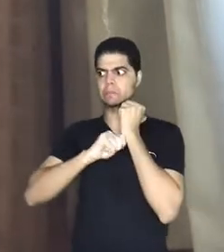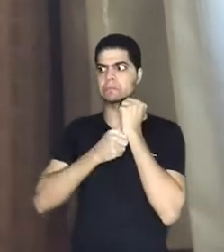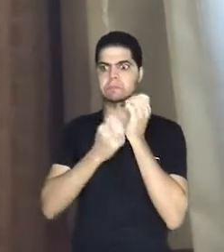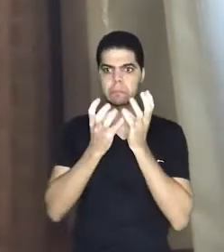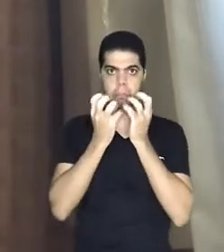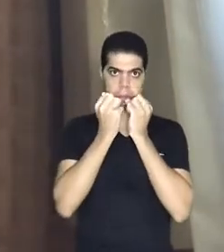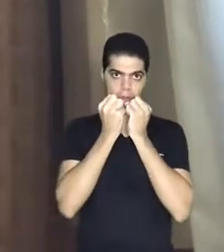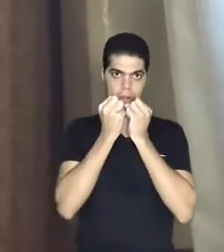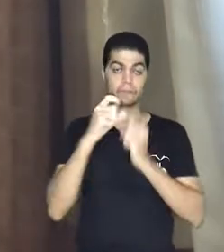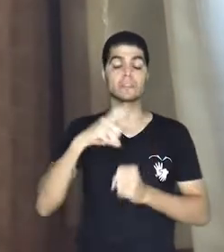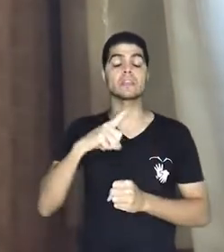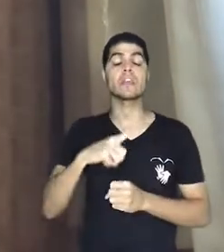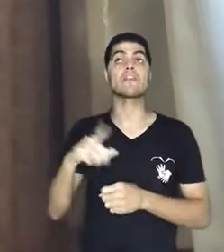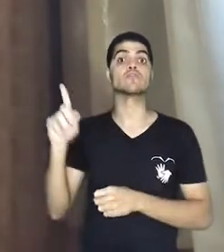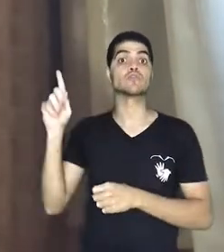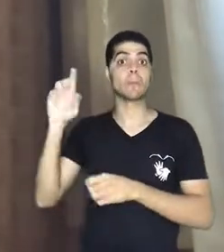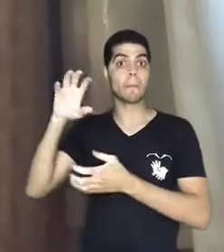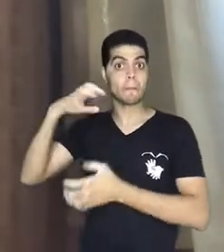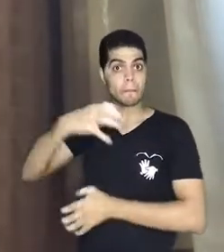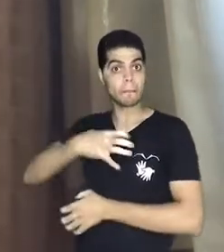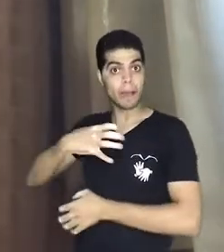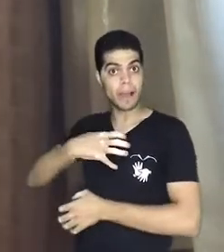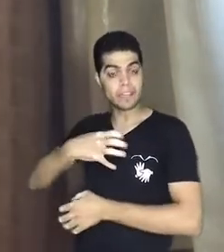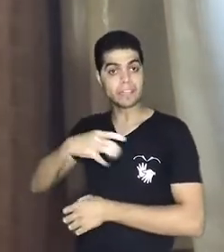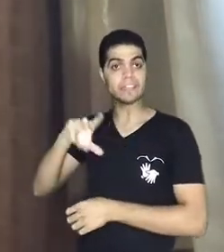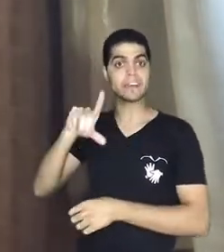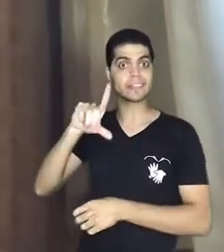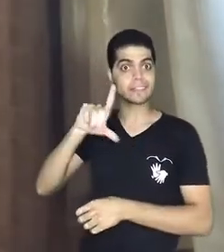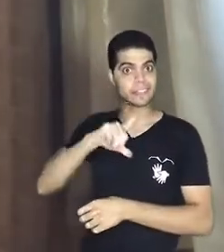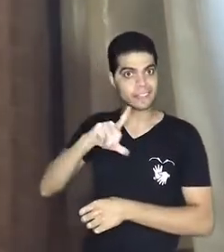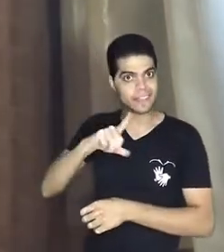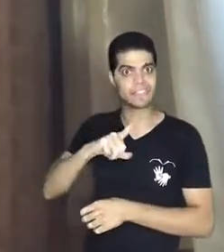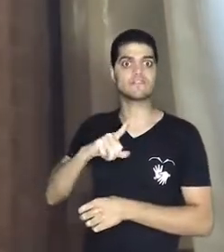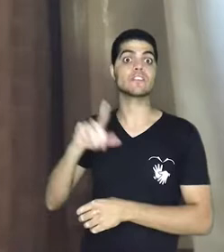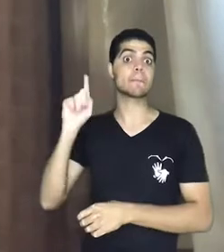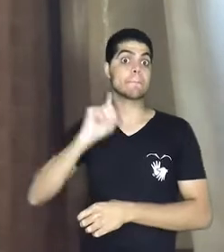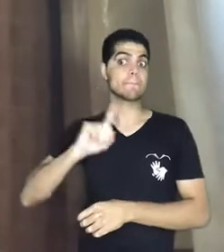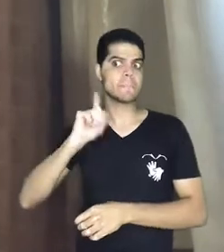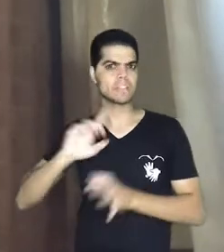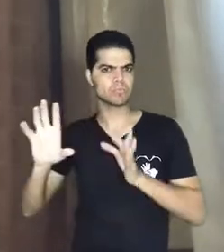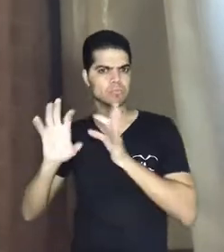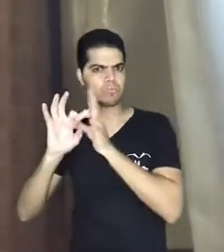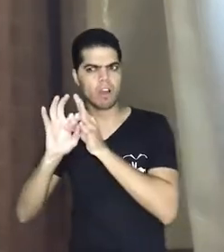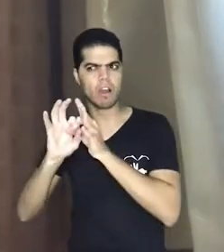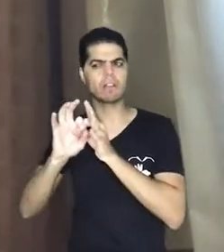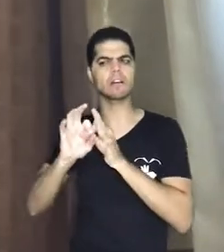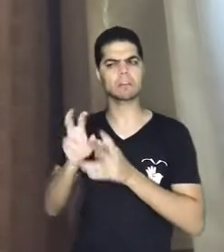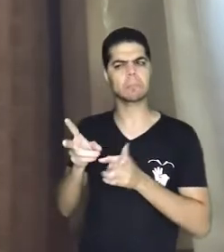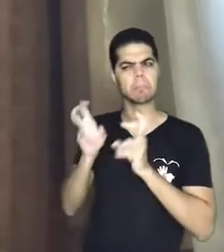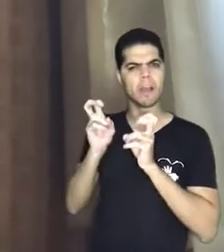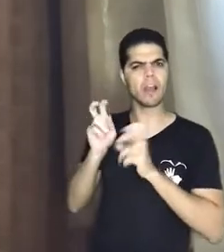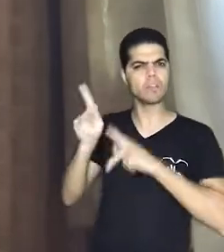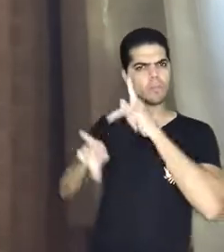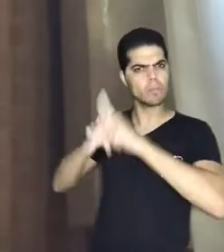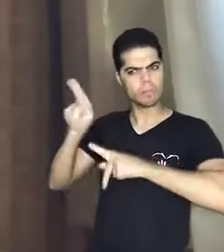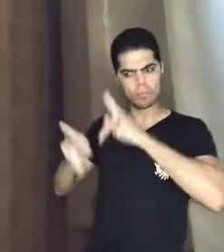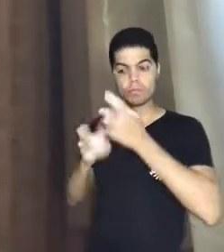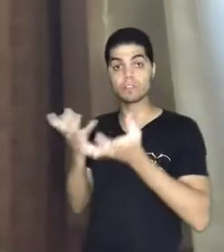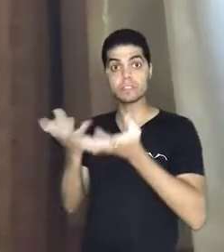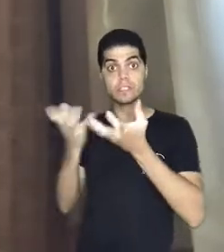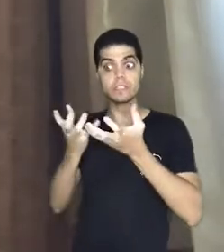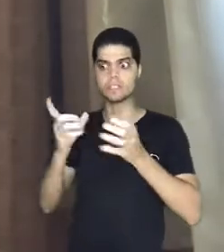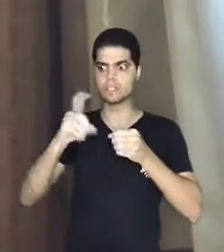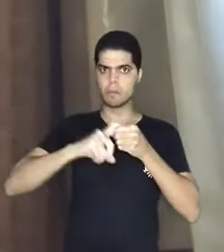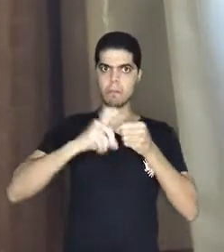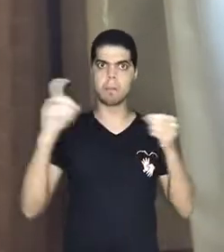como a Conjuração Baiana, a Inconfidência Mineira e a Revolução Pernambucana mostram que o povo brasileiro já pensava em independência e também já